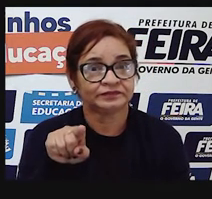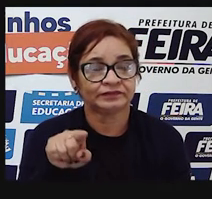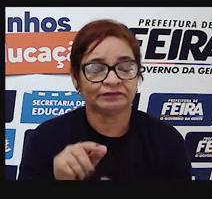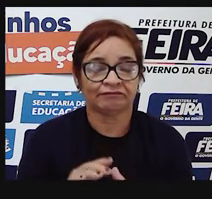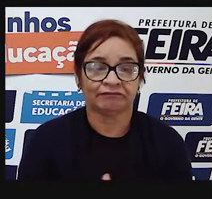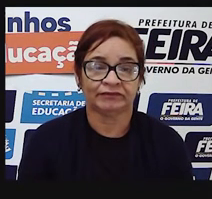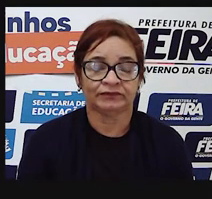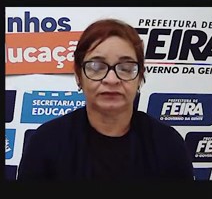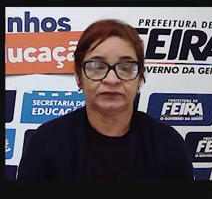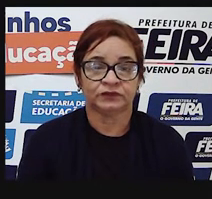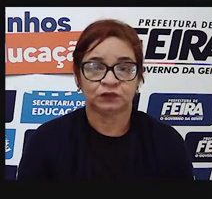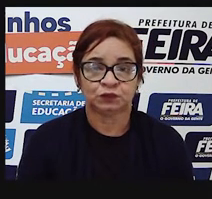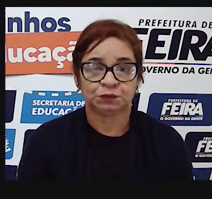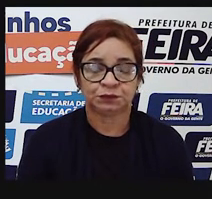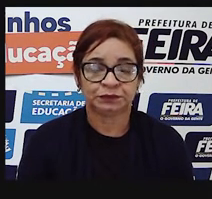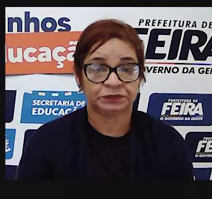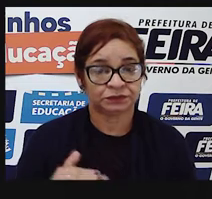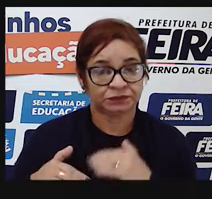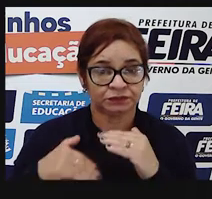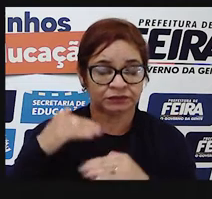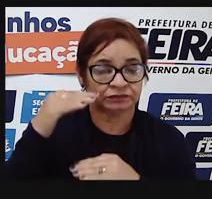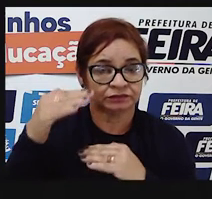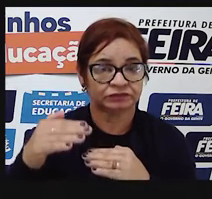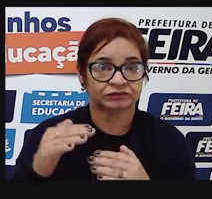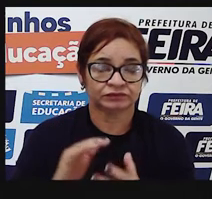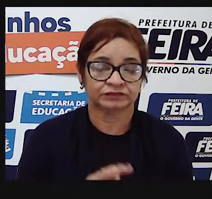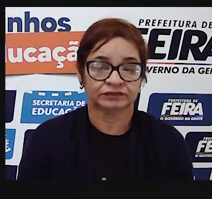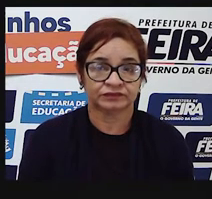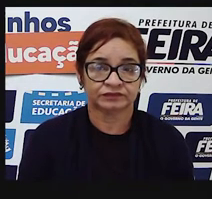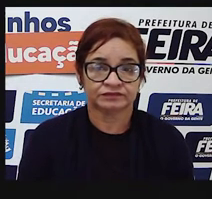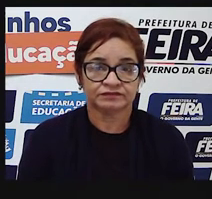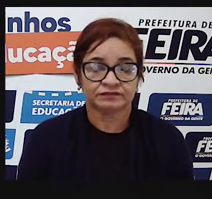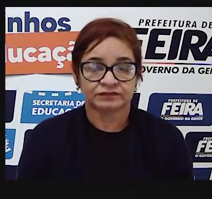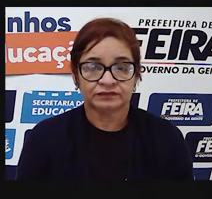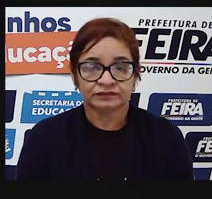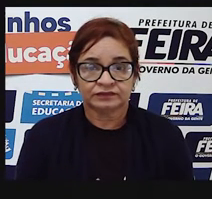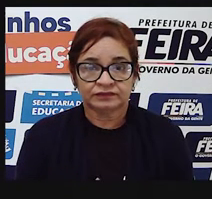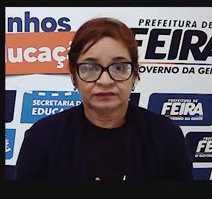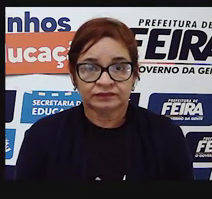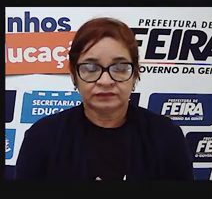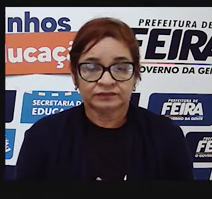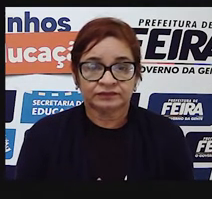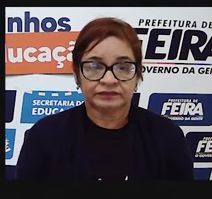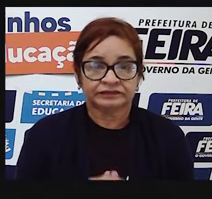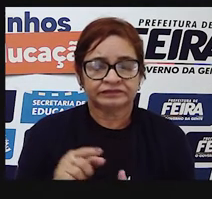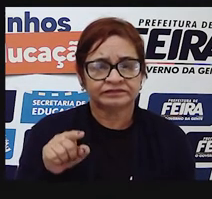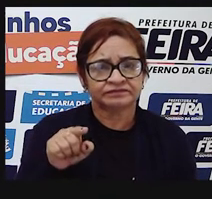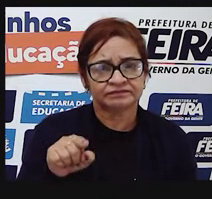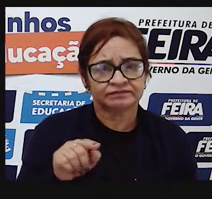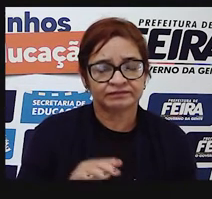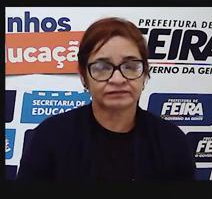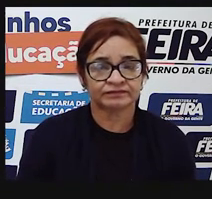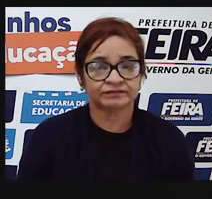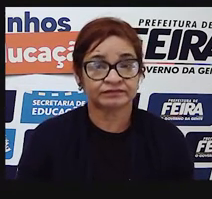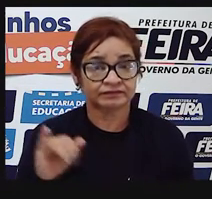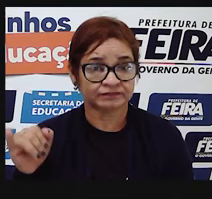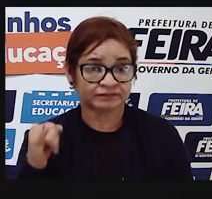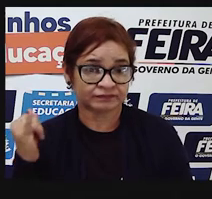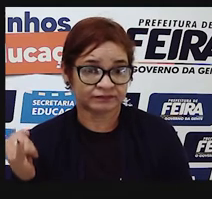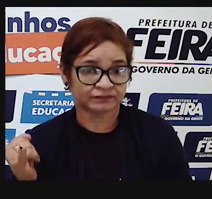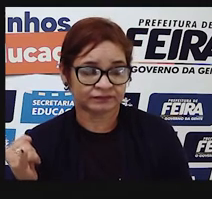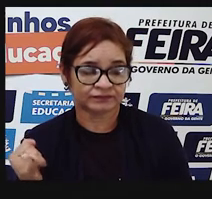E, daí para frente, a pontuação é algo que vai fazer parte da nossa vida